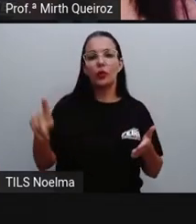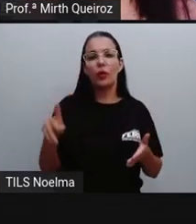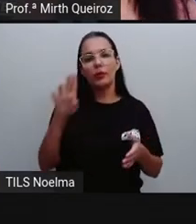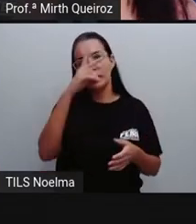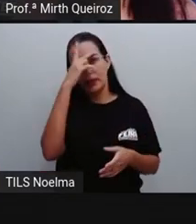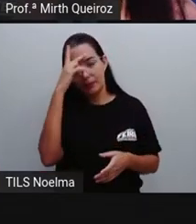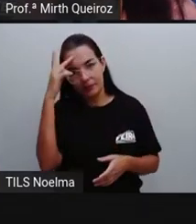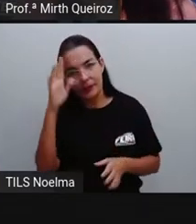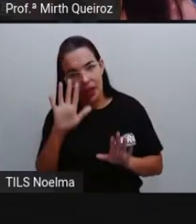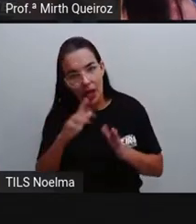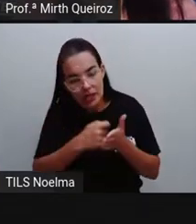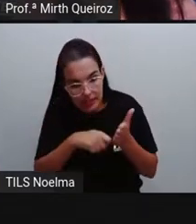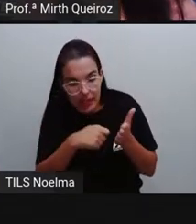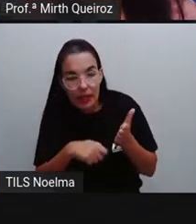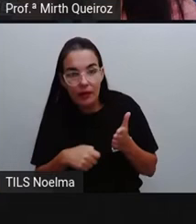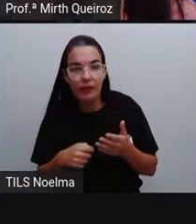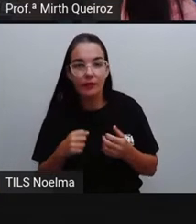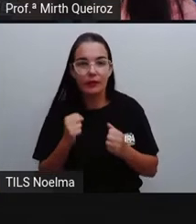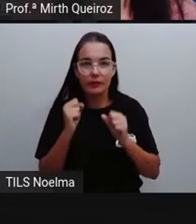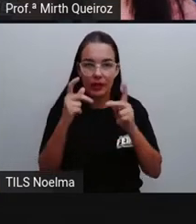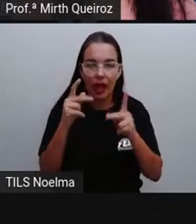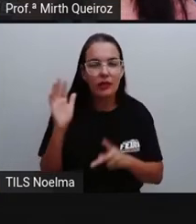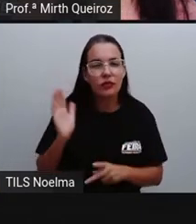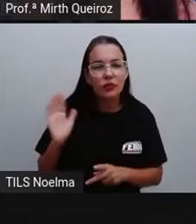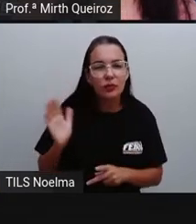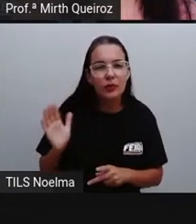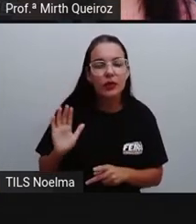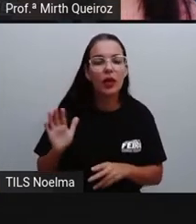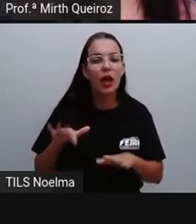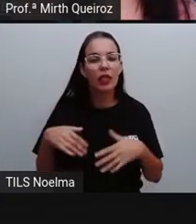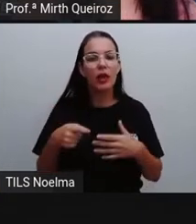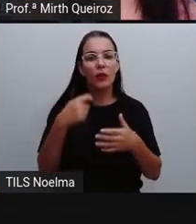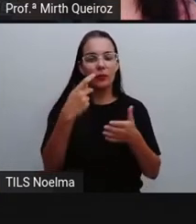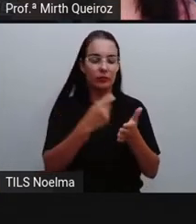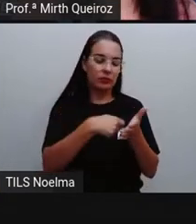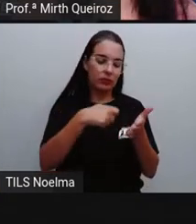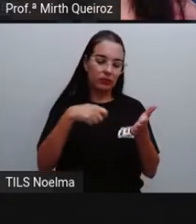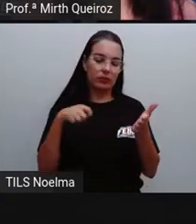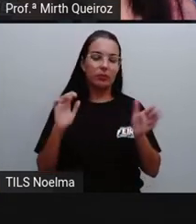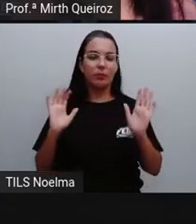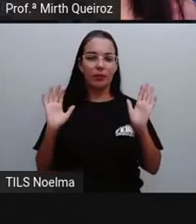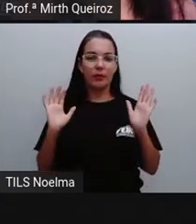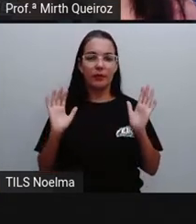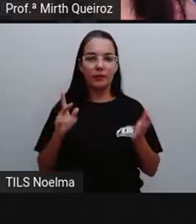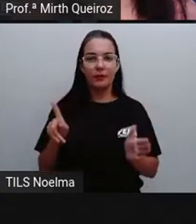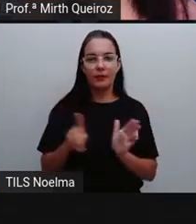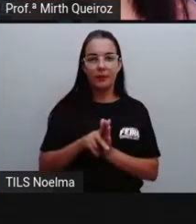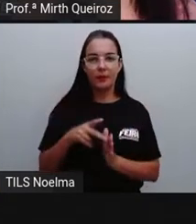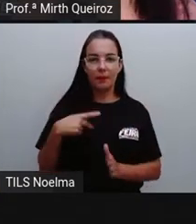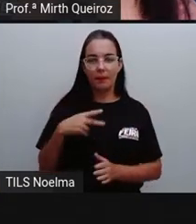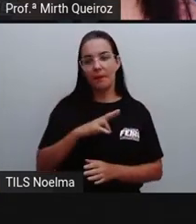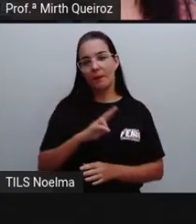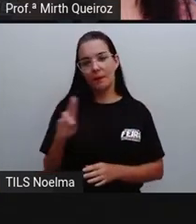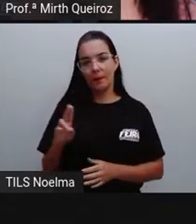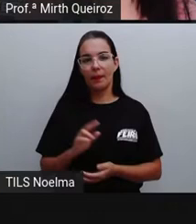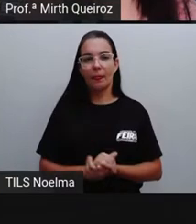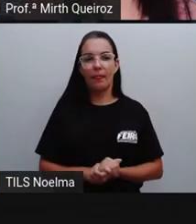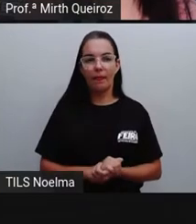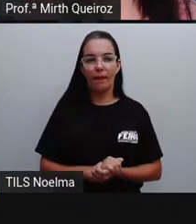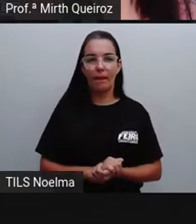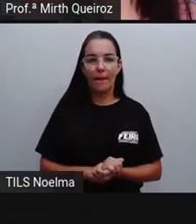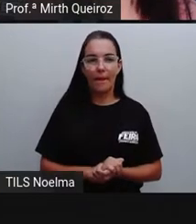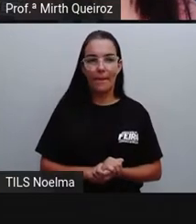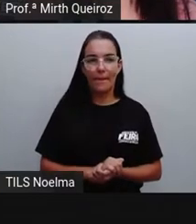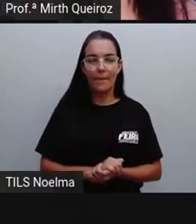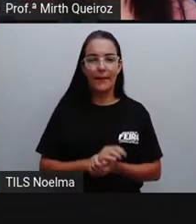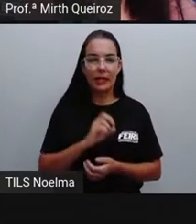esse um forte abraço seria a despedida. E aí a assinatura da pessoa que enviou a carta. Nesse caso,